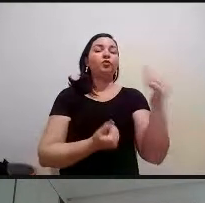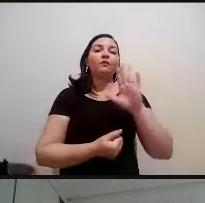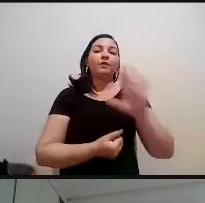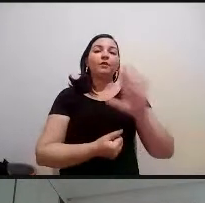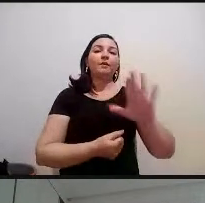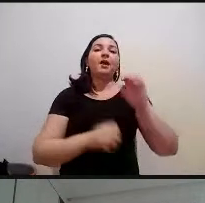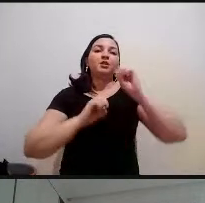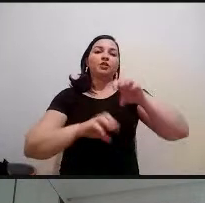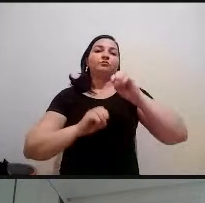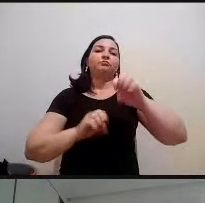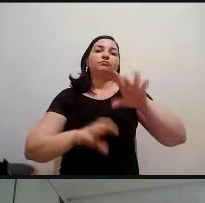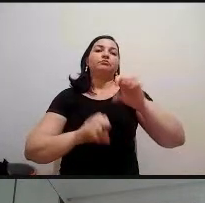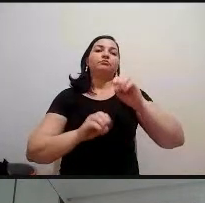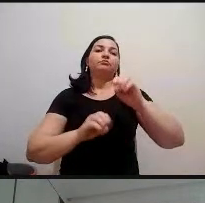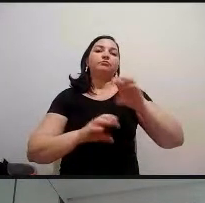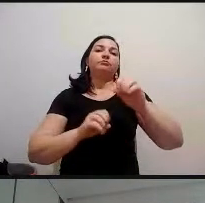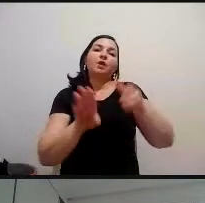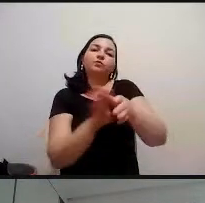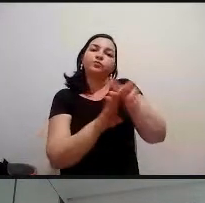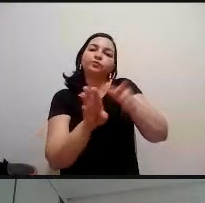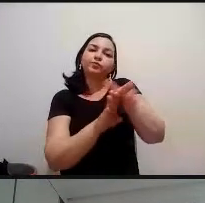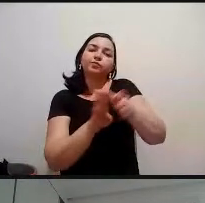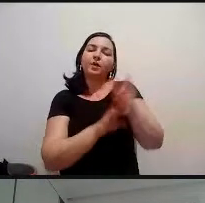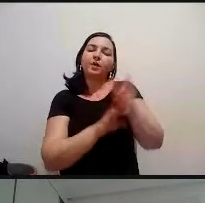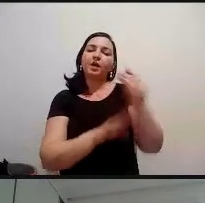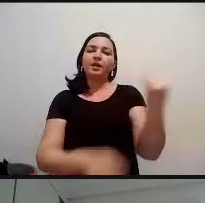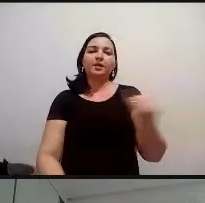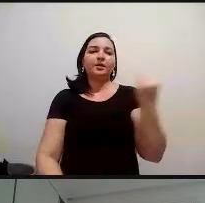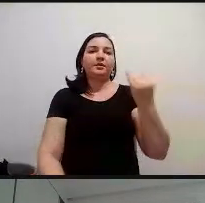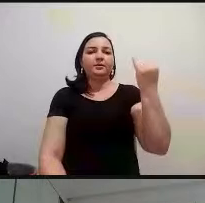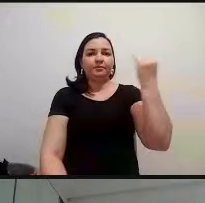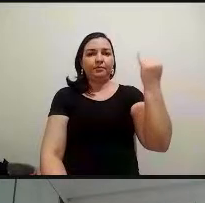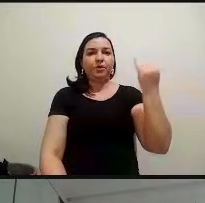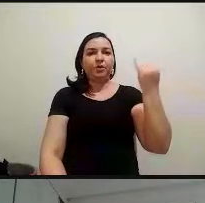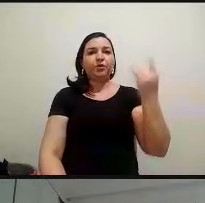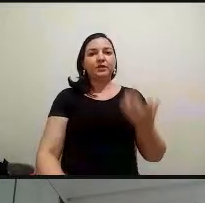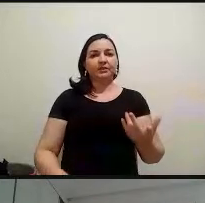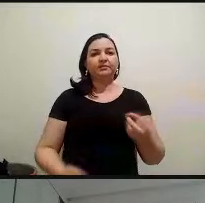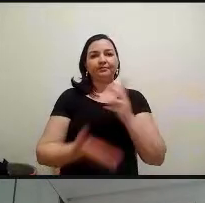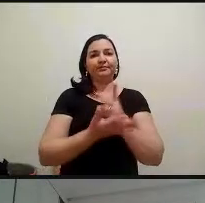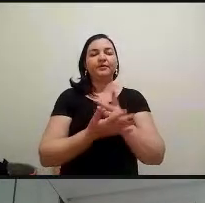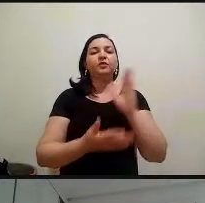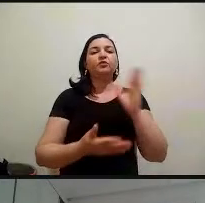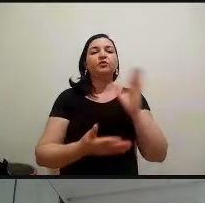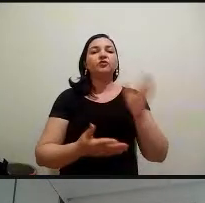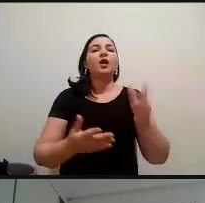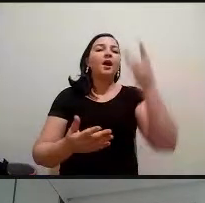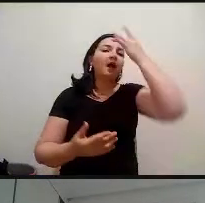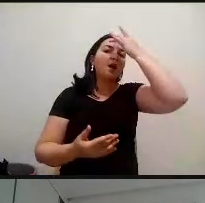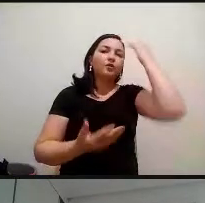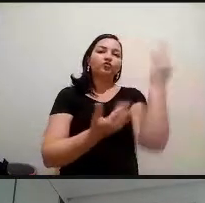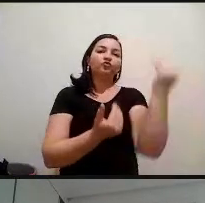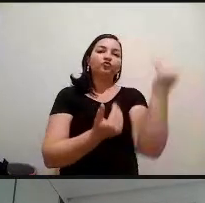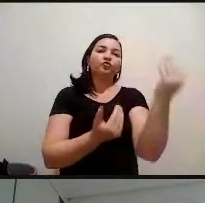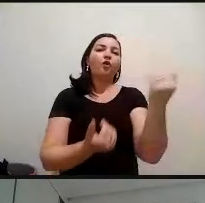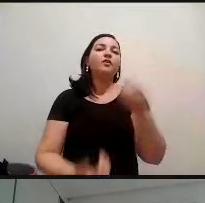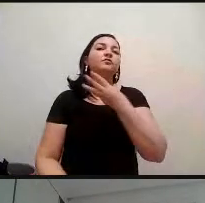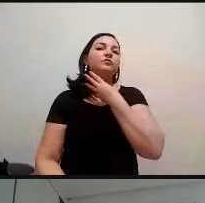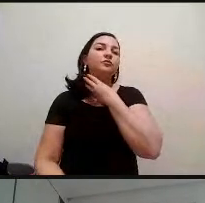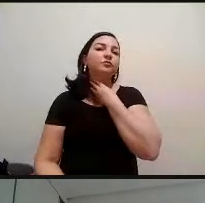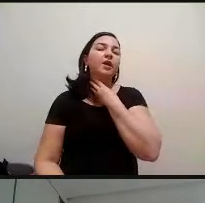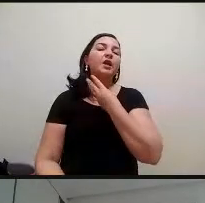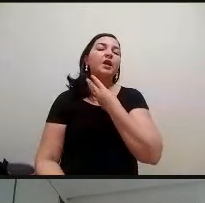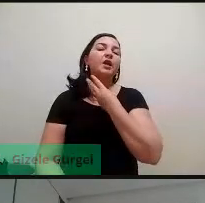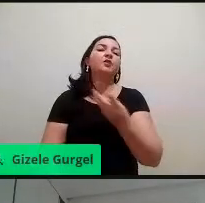esse público um pouquinho maior, né, a gente também já atuou no ensino médio, mas a gente se encontra muito com esse público